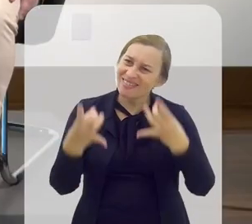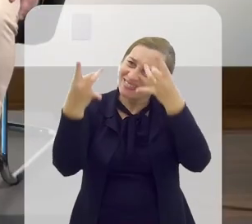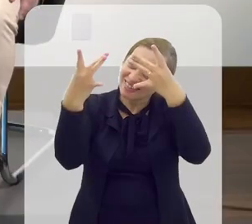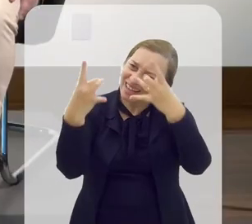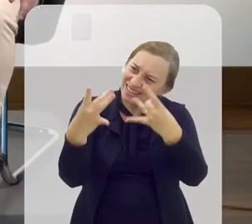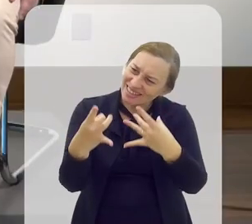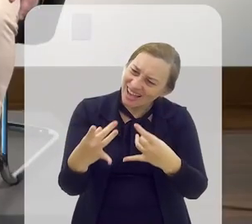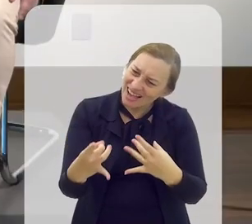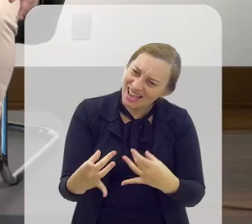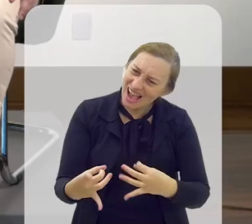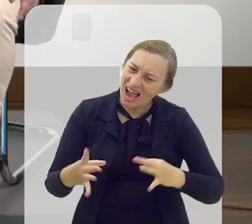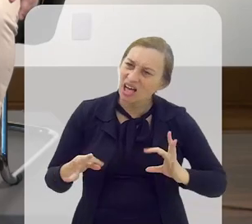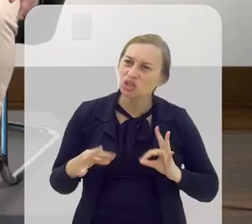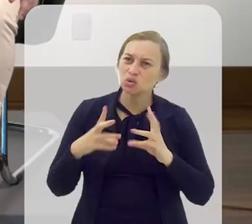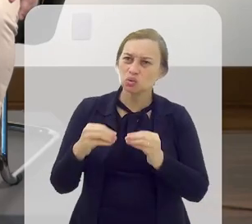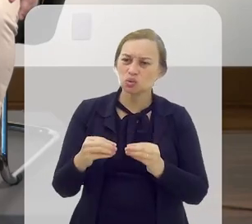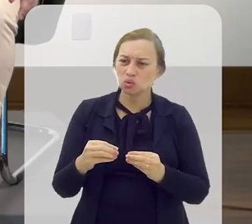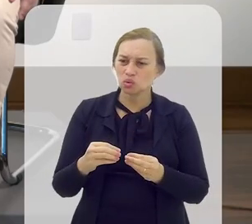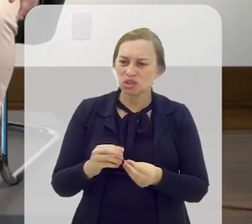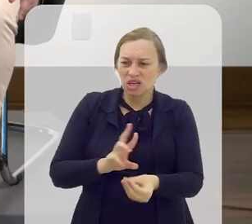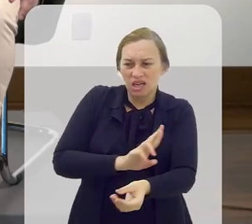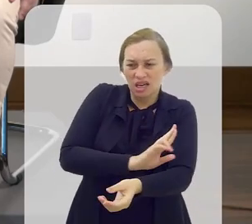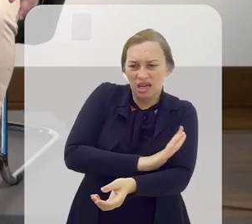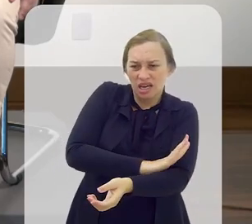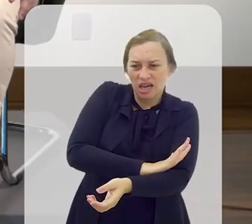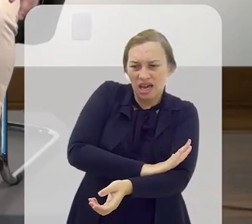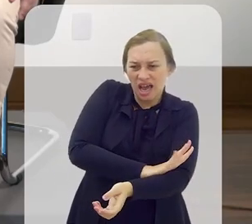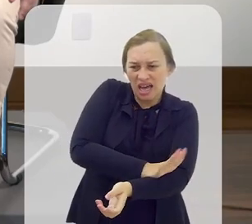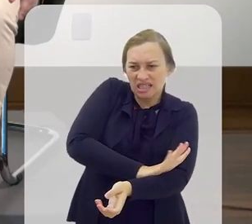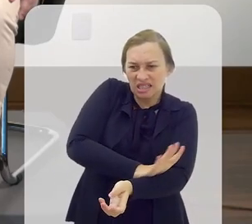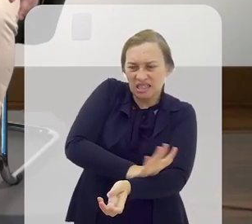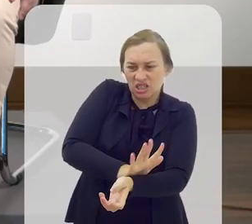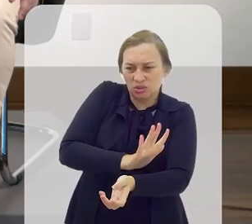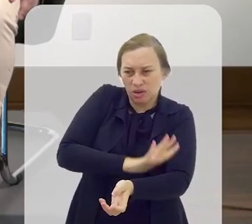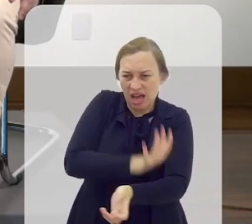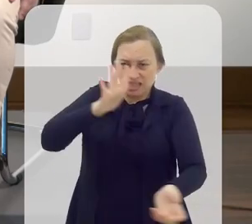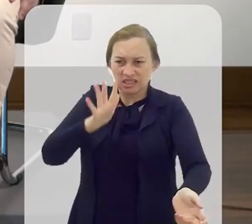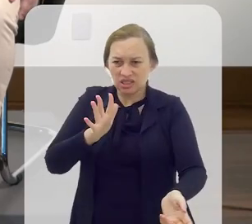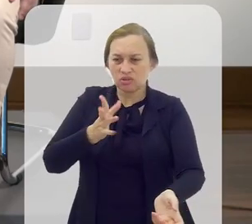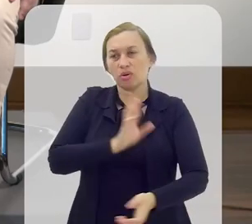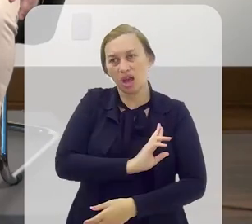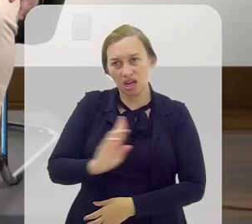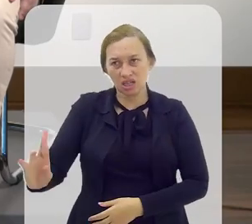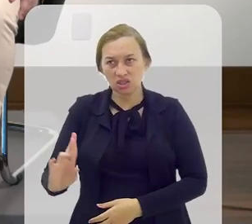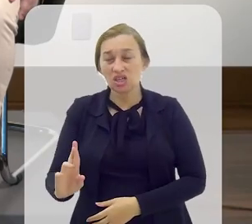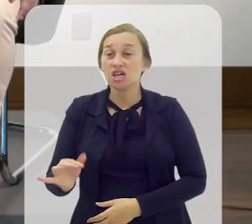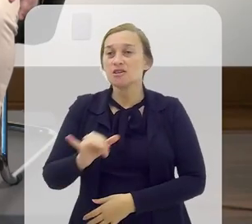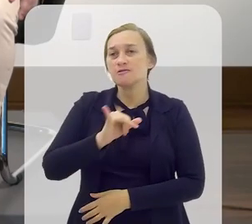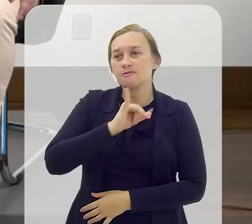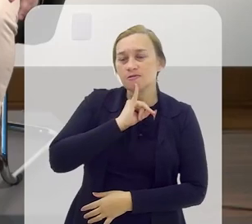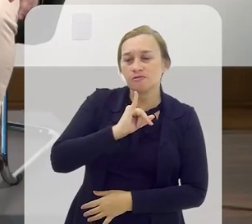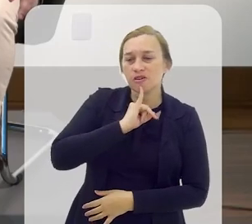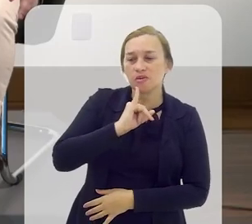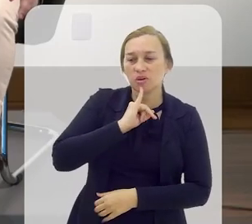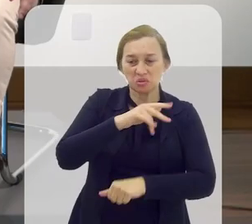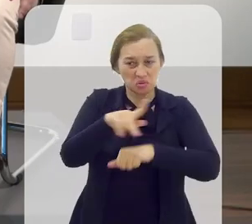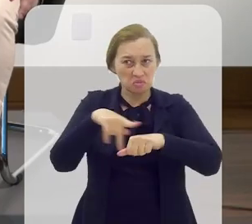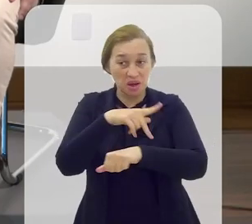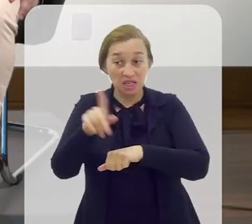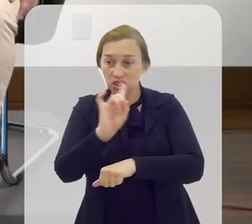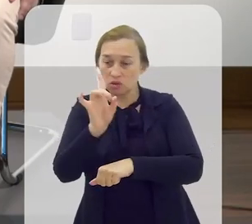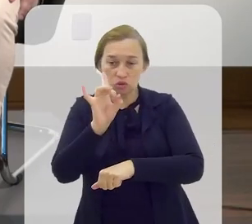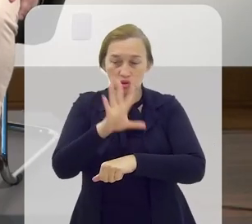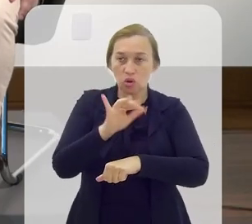esclarecer e a desconstruir o racismo religioso. Que hoje, infelizmente, no